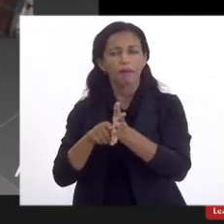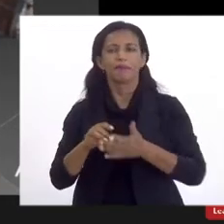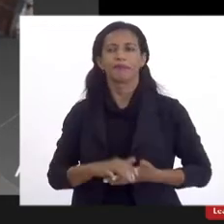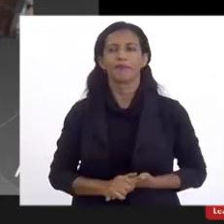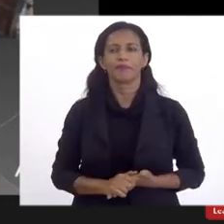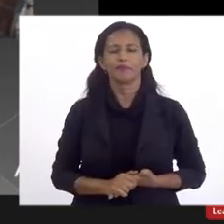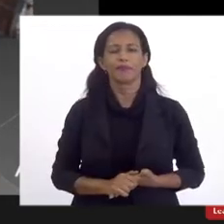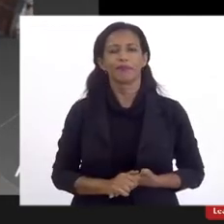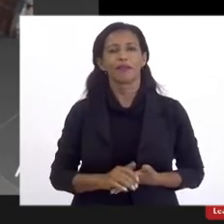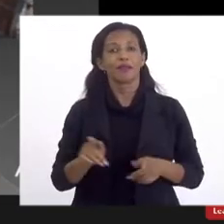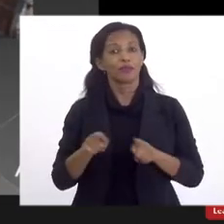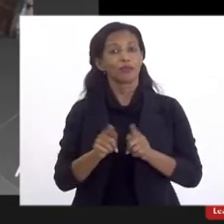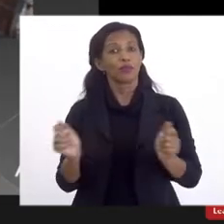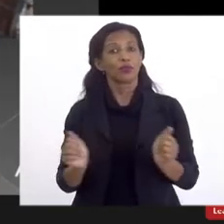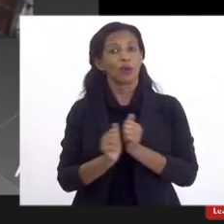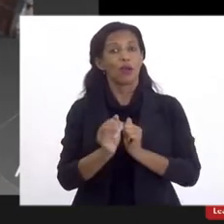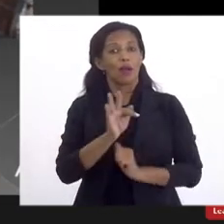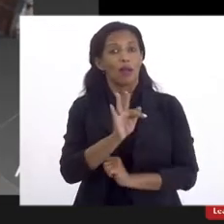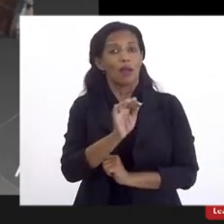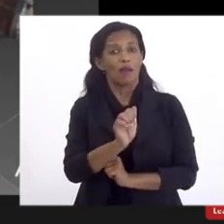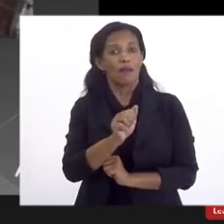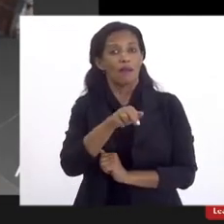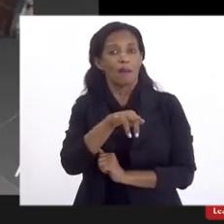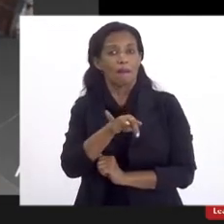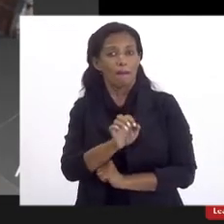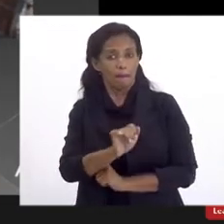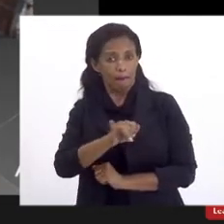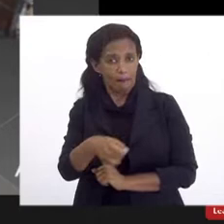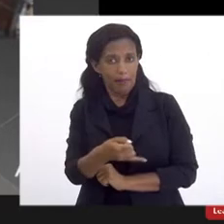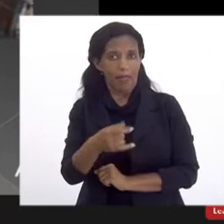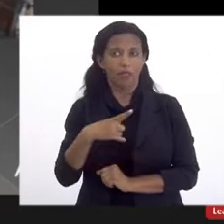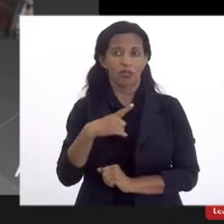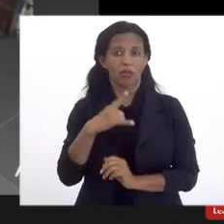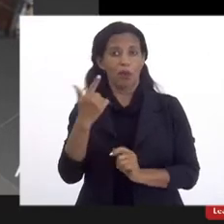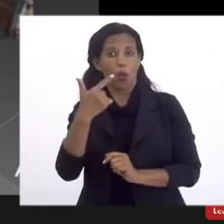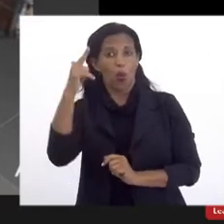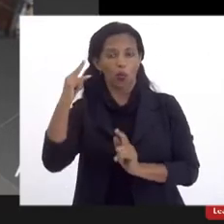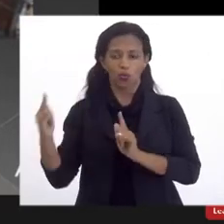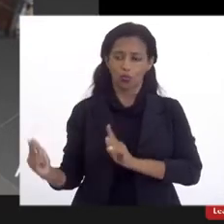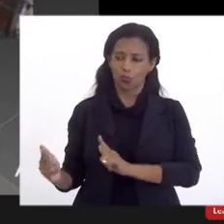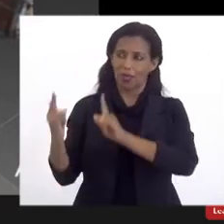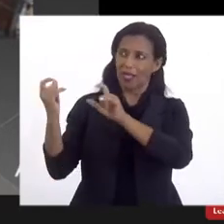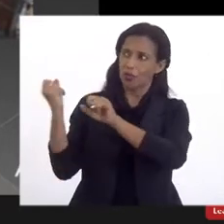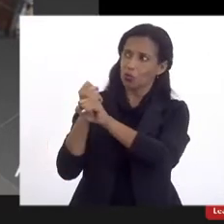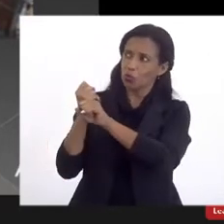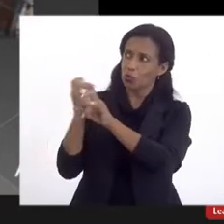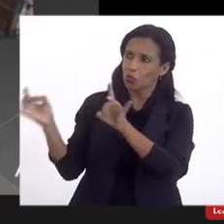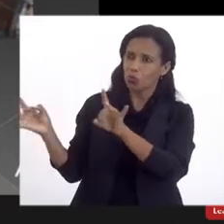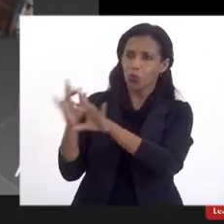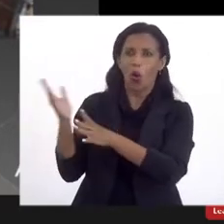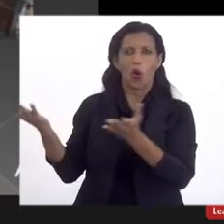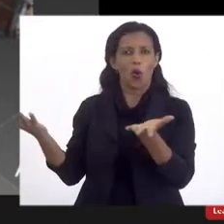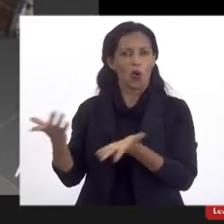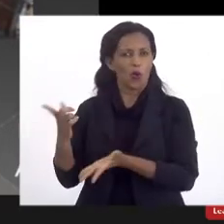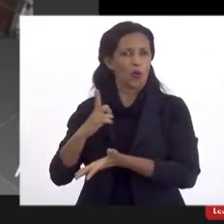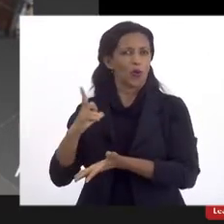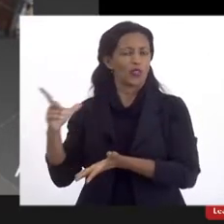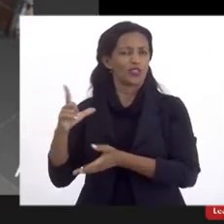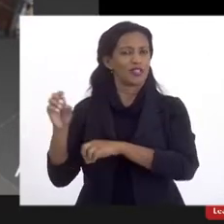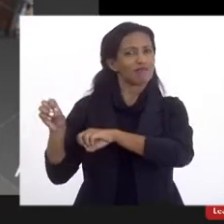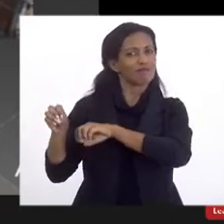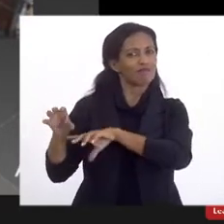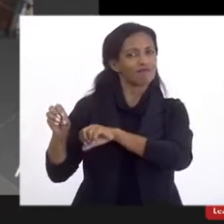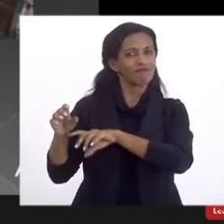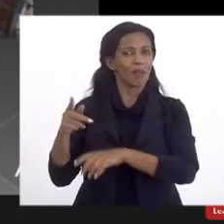PAPERD também, Fomento, foi então construído aqui um prédio anexo, onde nós também, bem, hospedamos nossas aulas